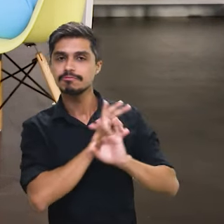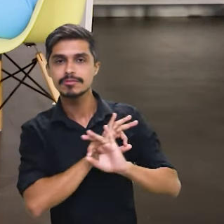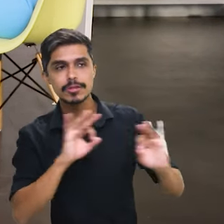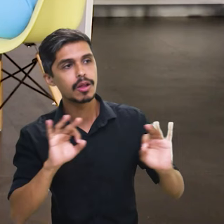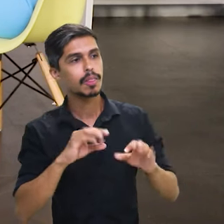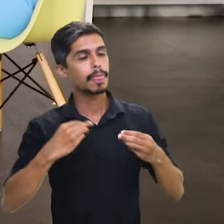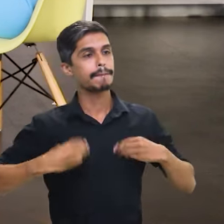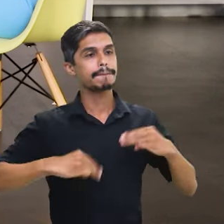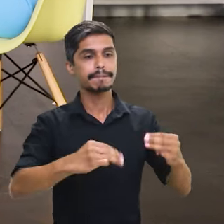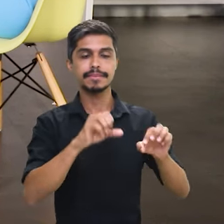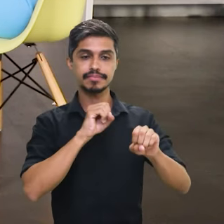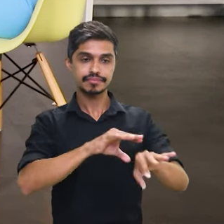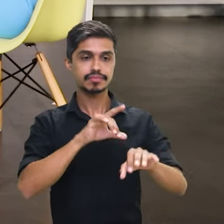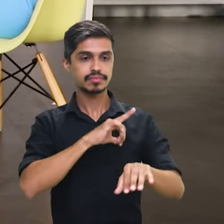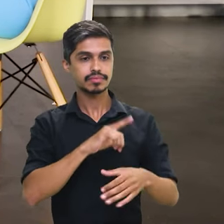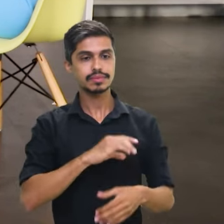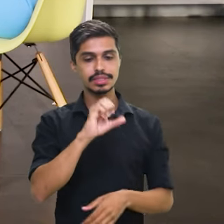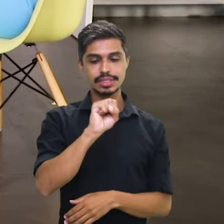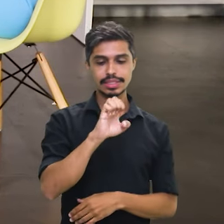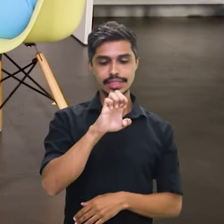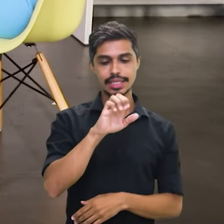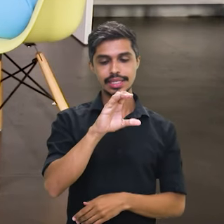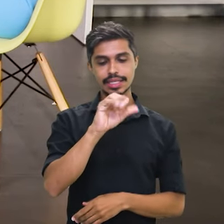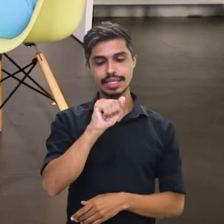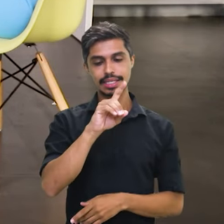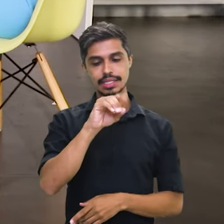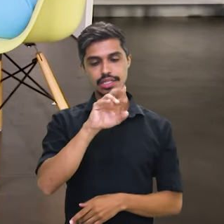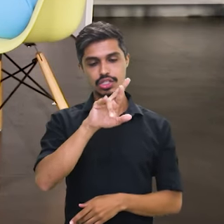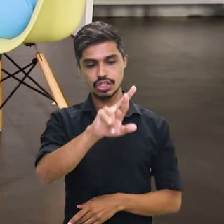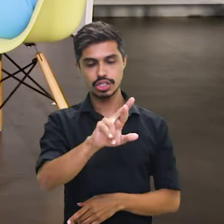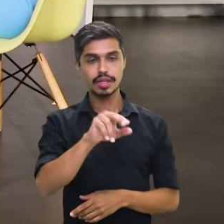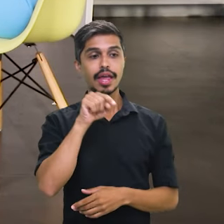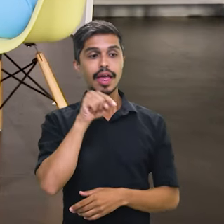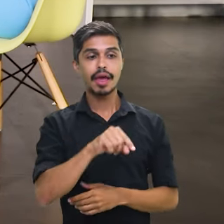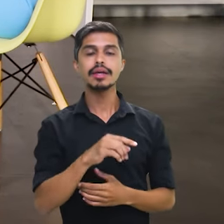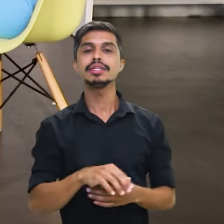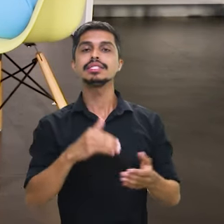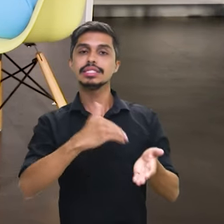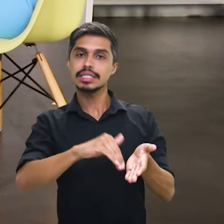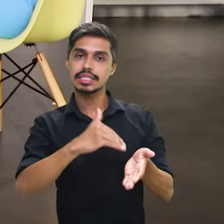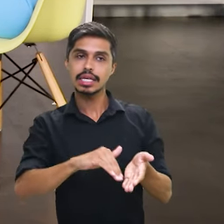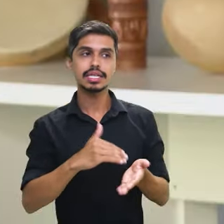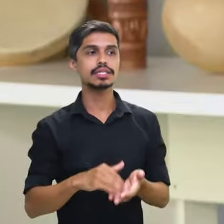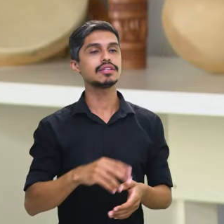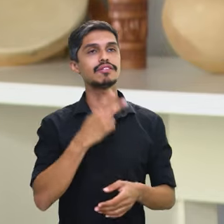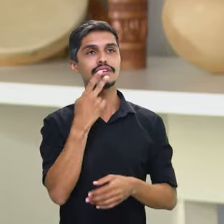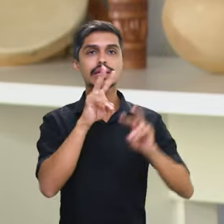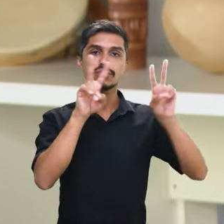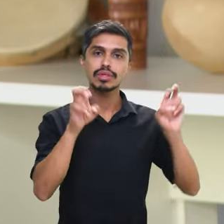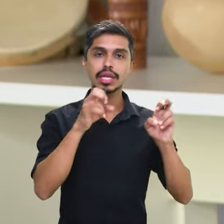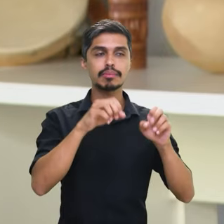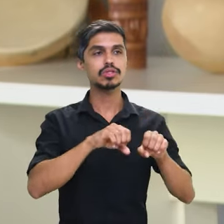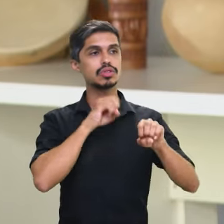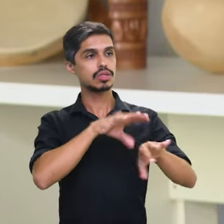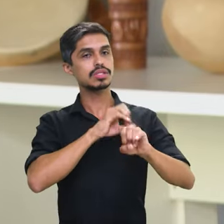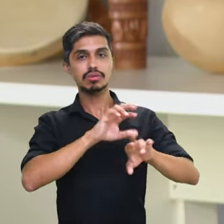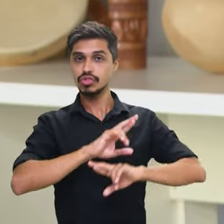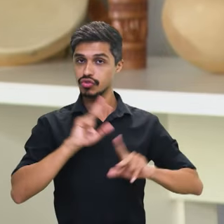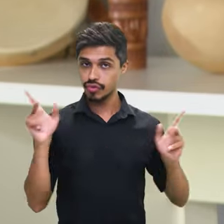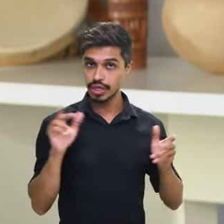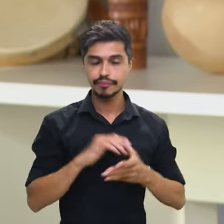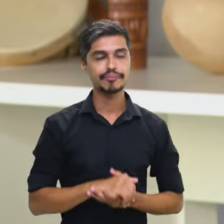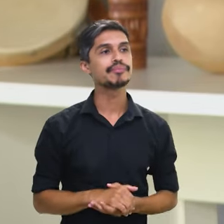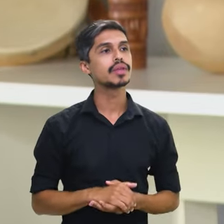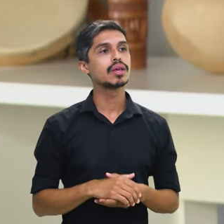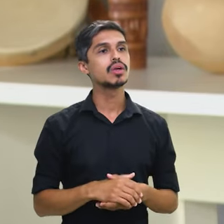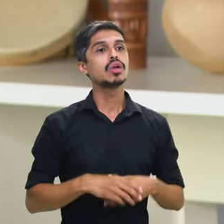é ótima. O Ministério da Educação tem a SECADI, que é a secretaria que trata dessa educação diferenciada.